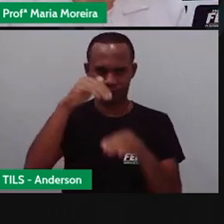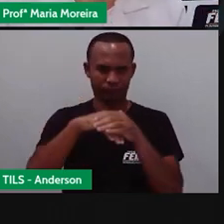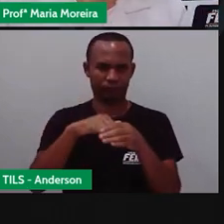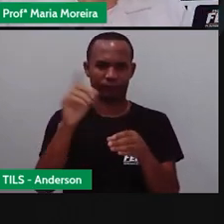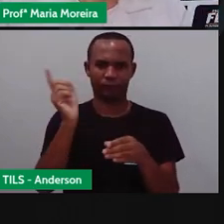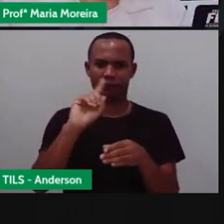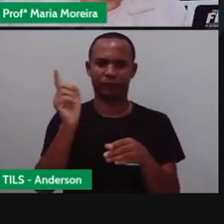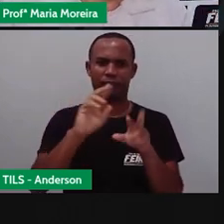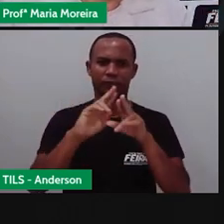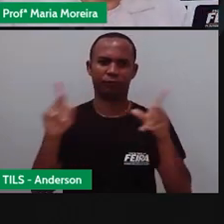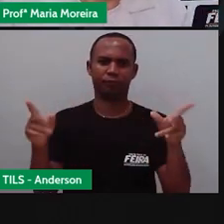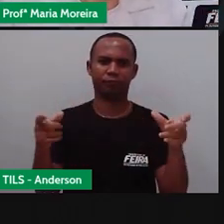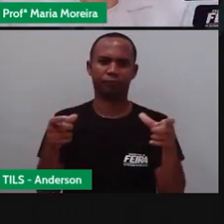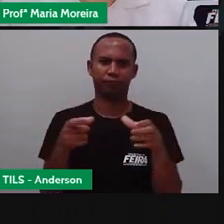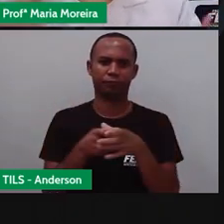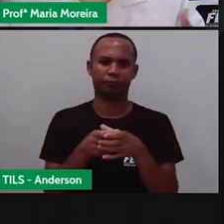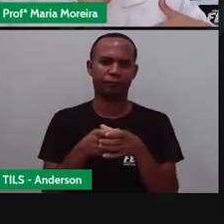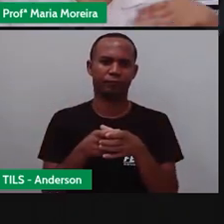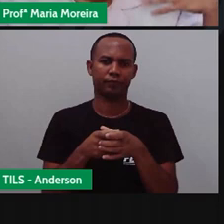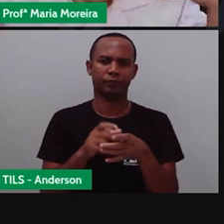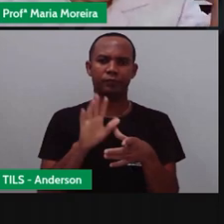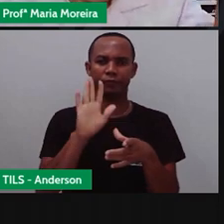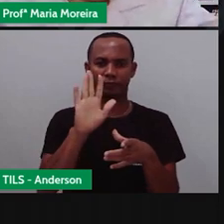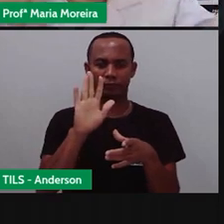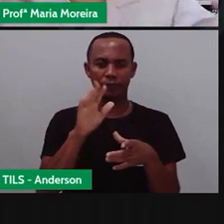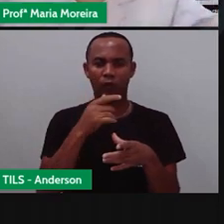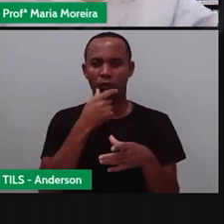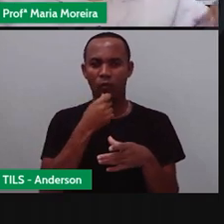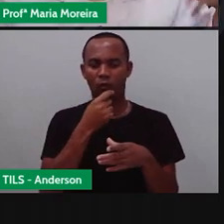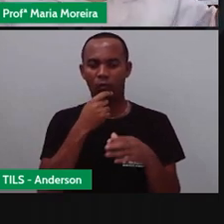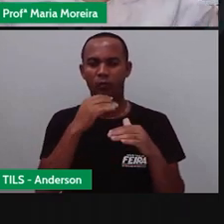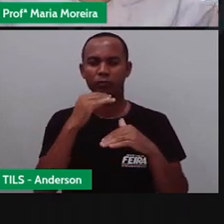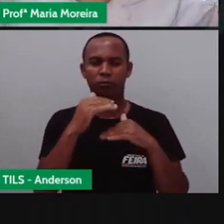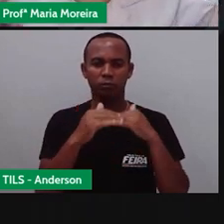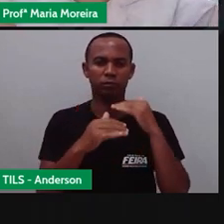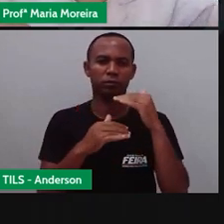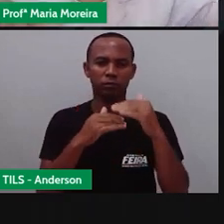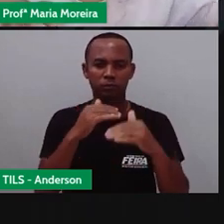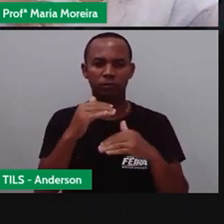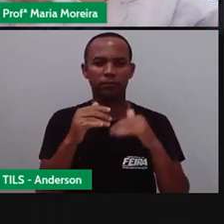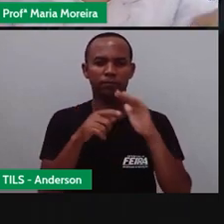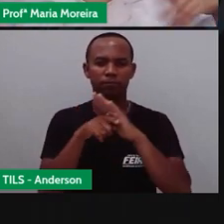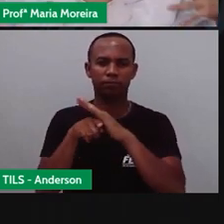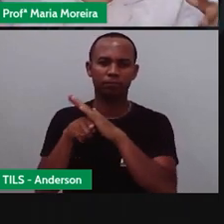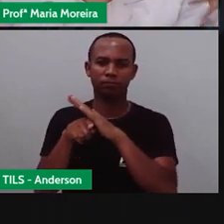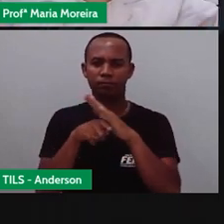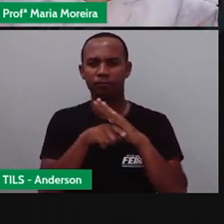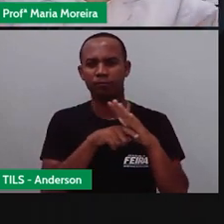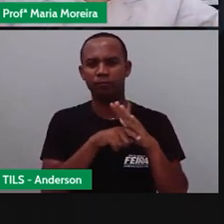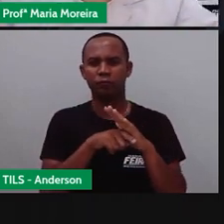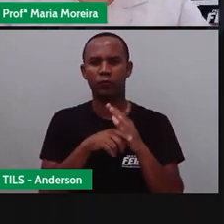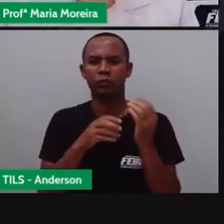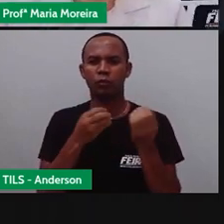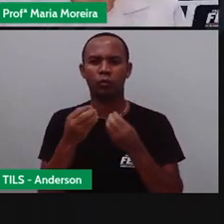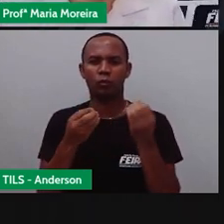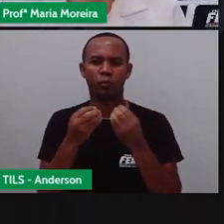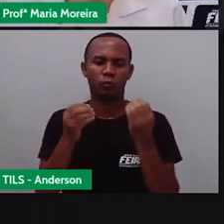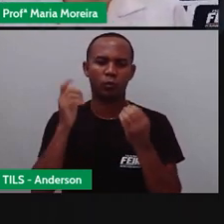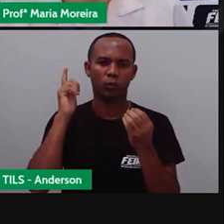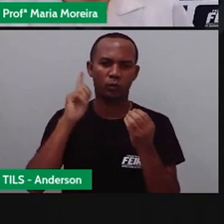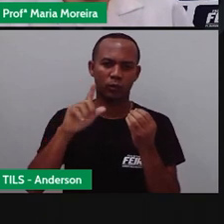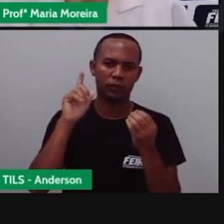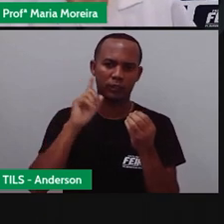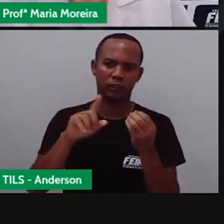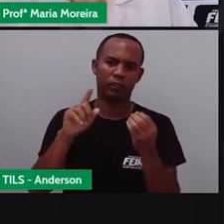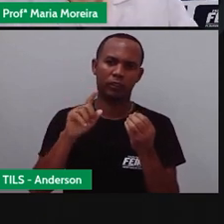avião? Não. Então, por isso, o homem ainda estava inquieto ele começa a pesquisar, a pesquisar, até chegar o quê?